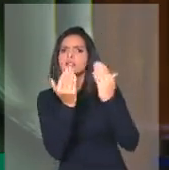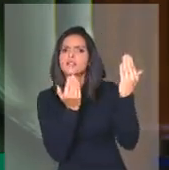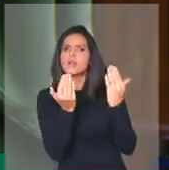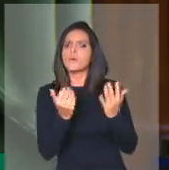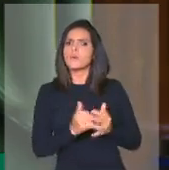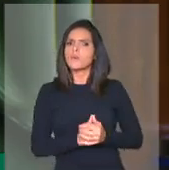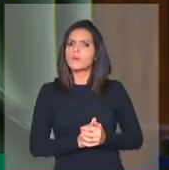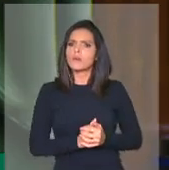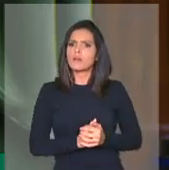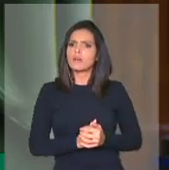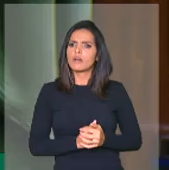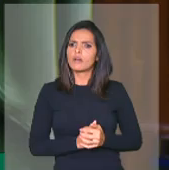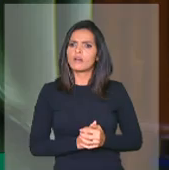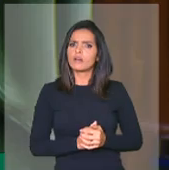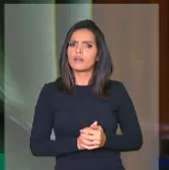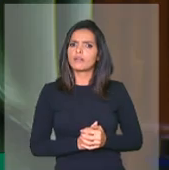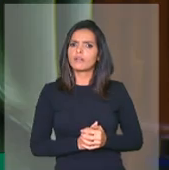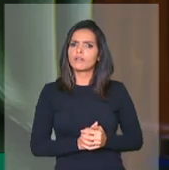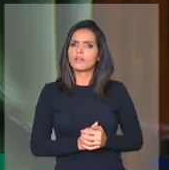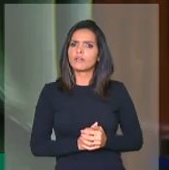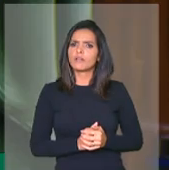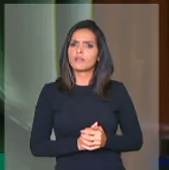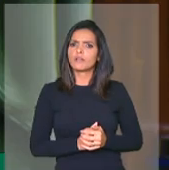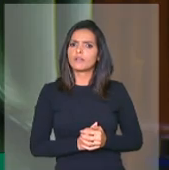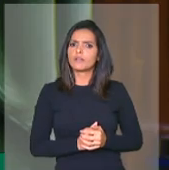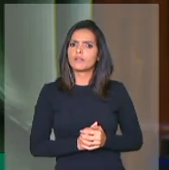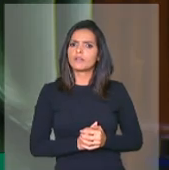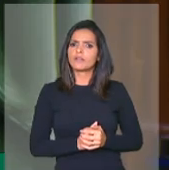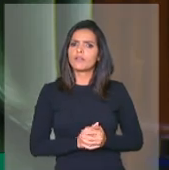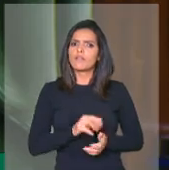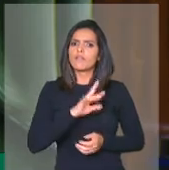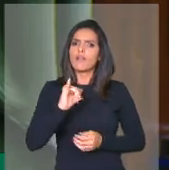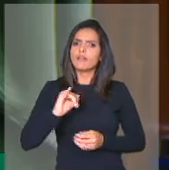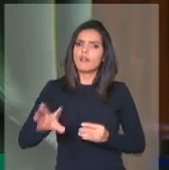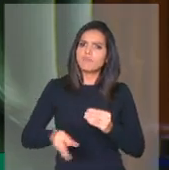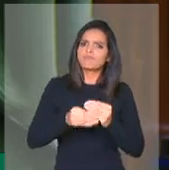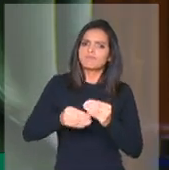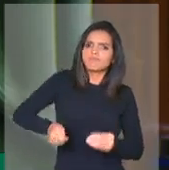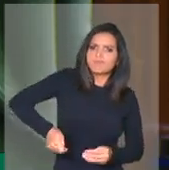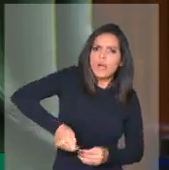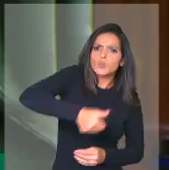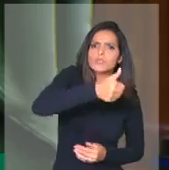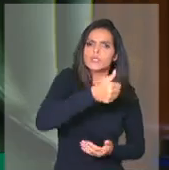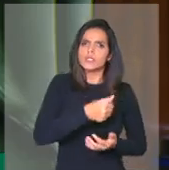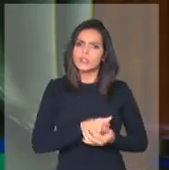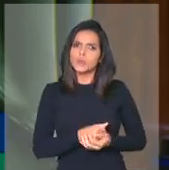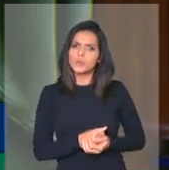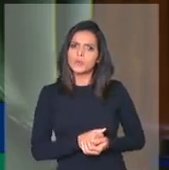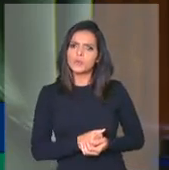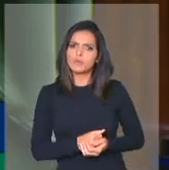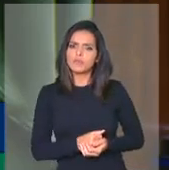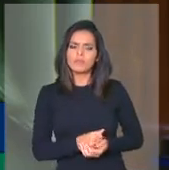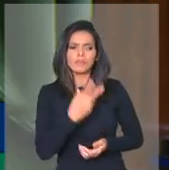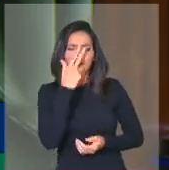viabilizar um auxílio que já é tão